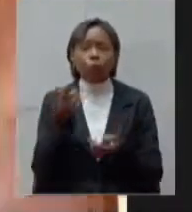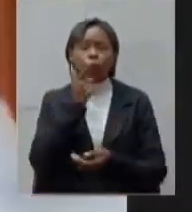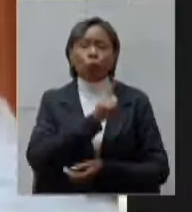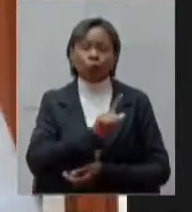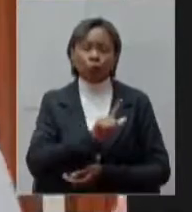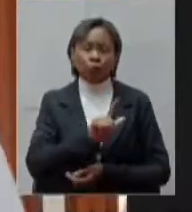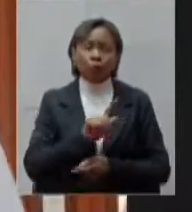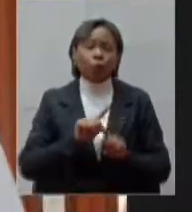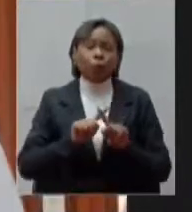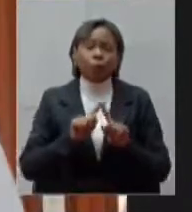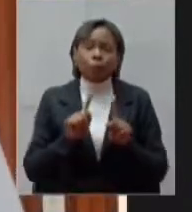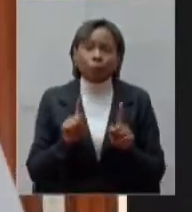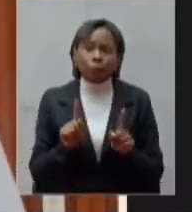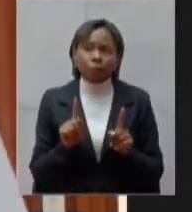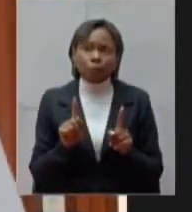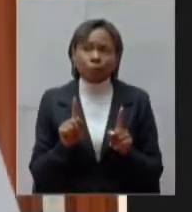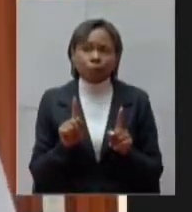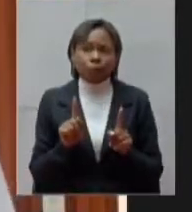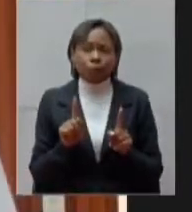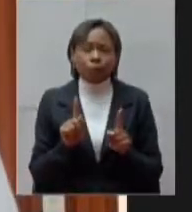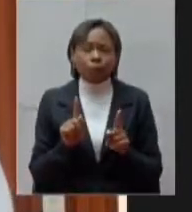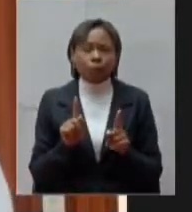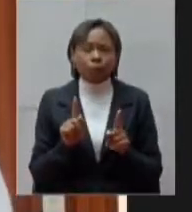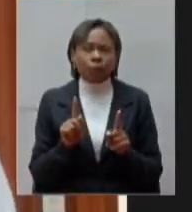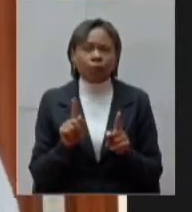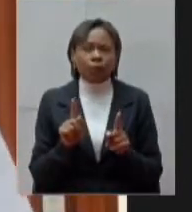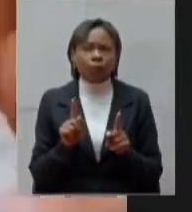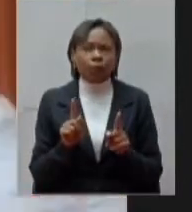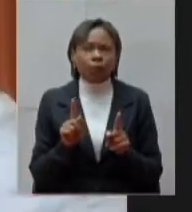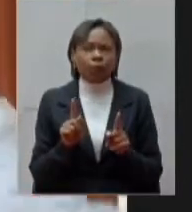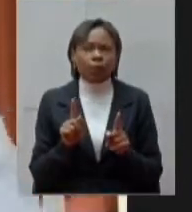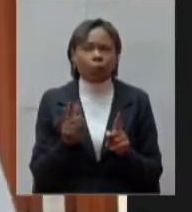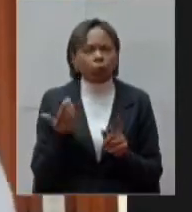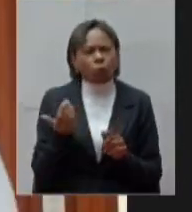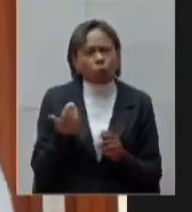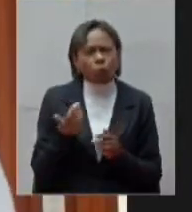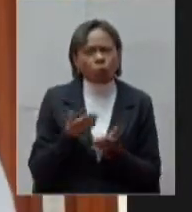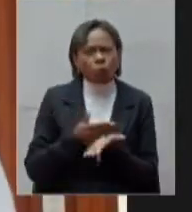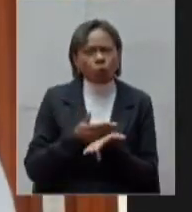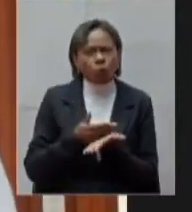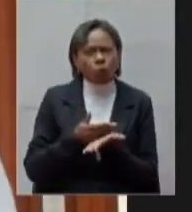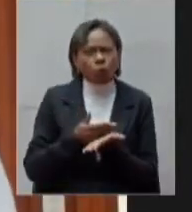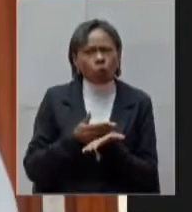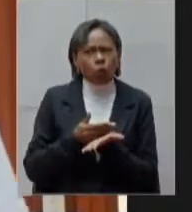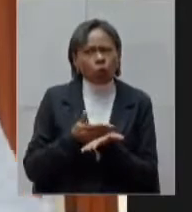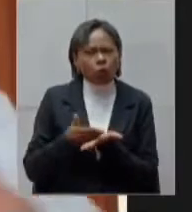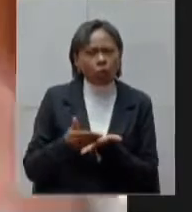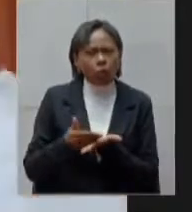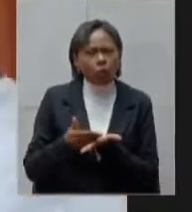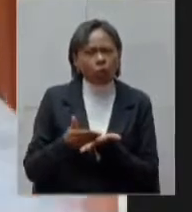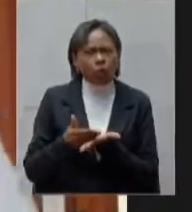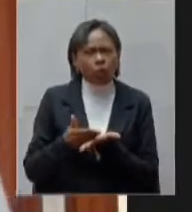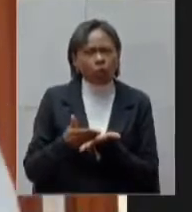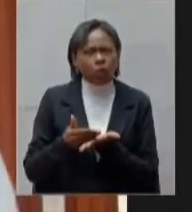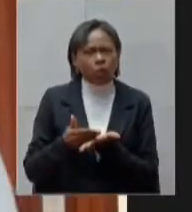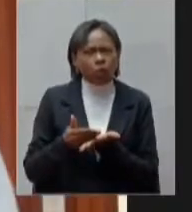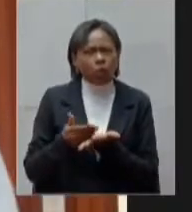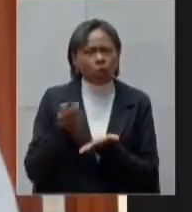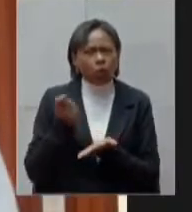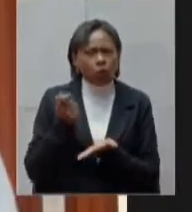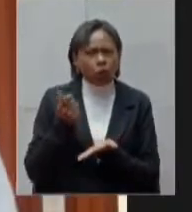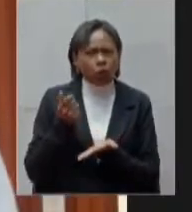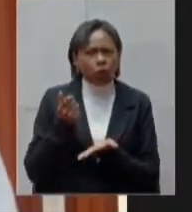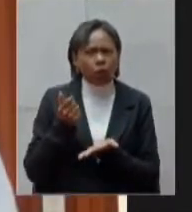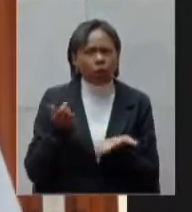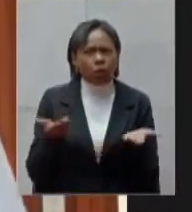nós não conseguimos nem sequer adquirir inicialmente teve oportunidade mas esses valores absurdos de respiradores poderiam levar a questionamentos que no futuro